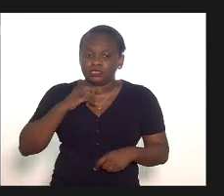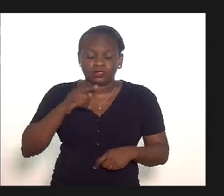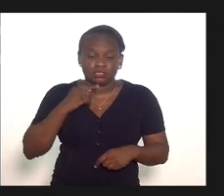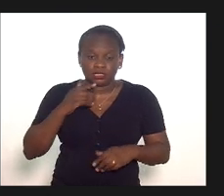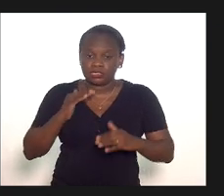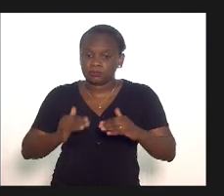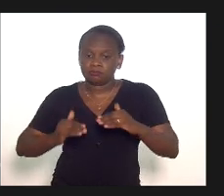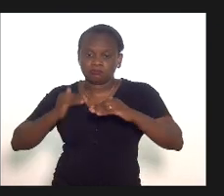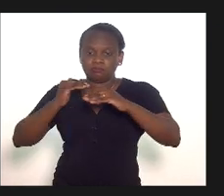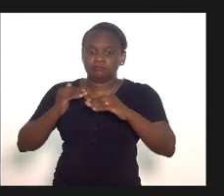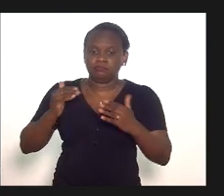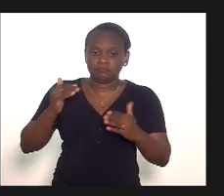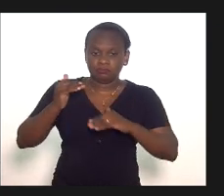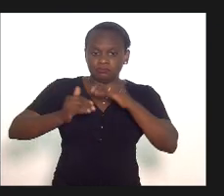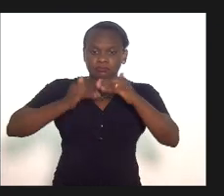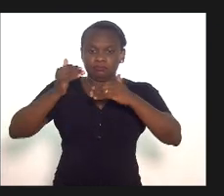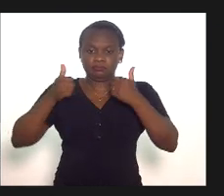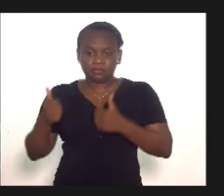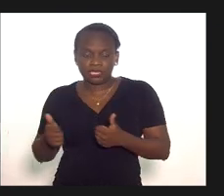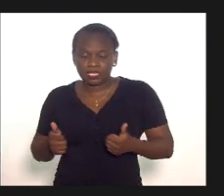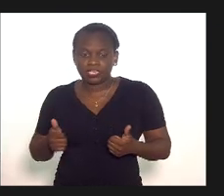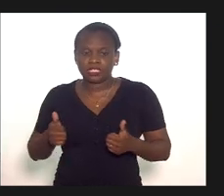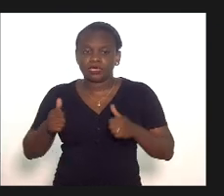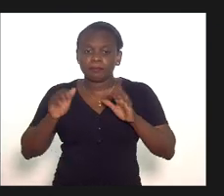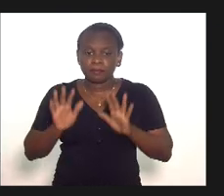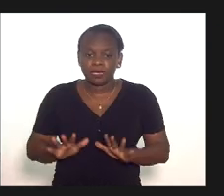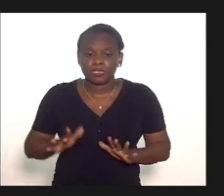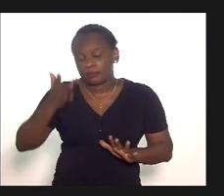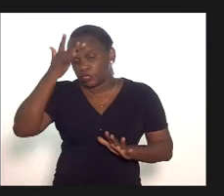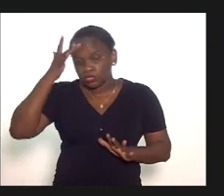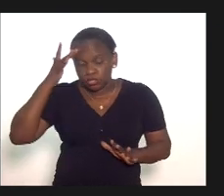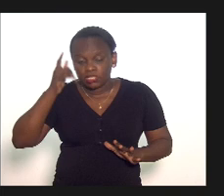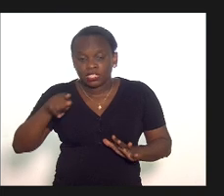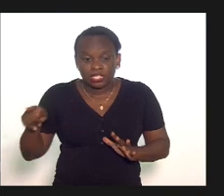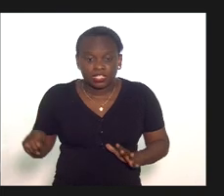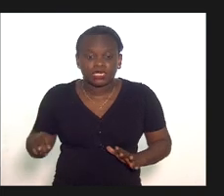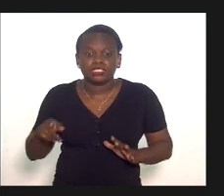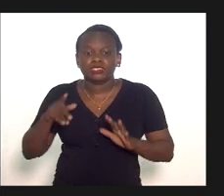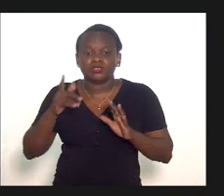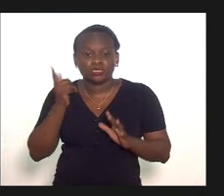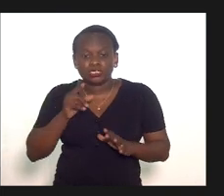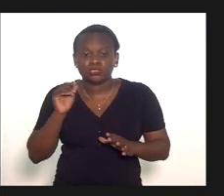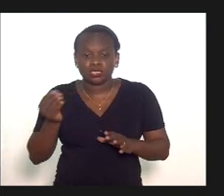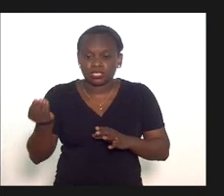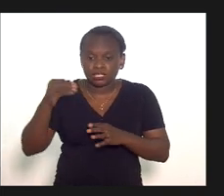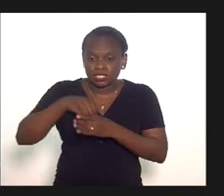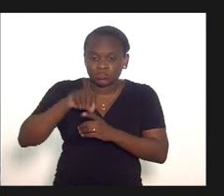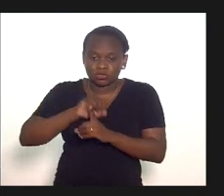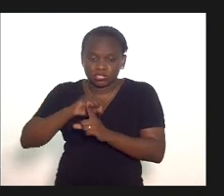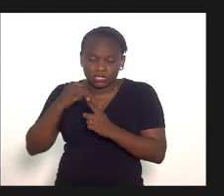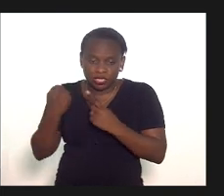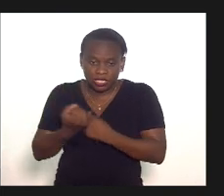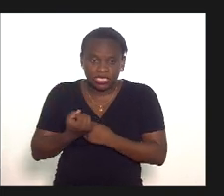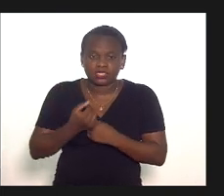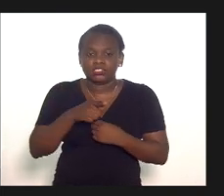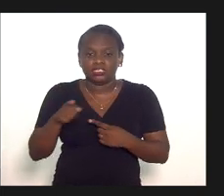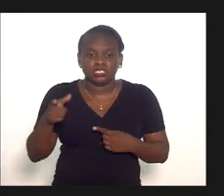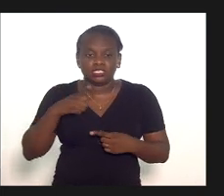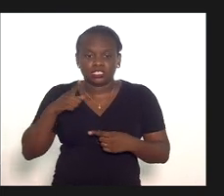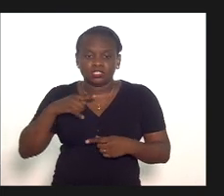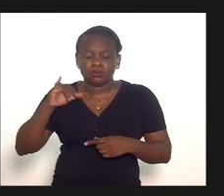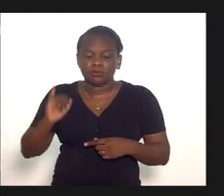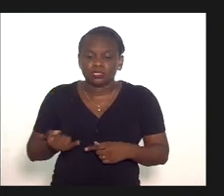esse patamar que eu acabei de mencionar agora mas são pessoas que acabam sendo inseridas dentro de uma sociedade onde elas têm